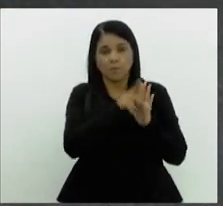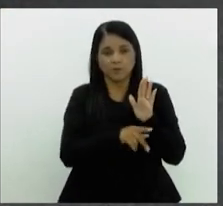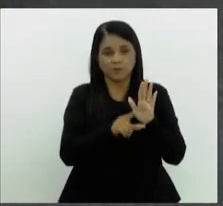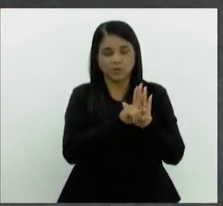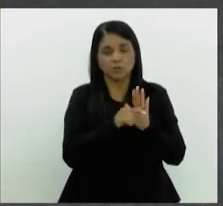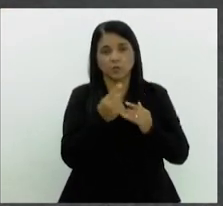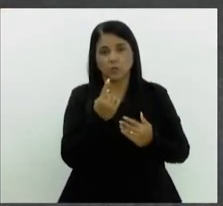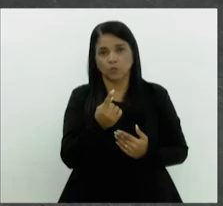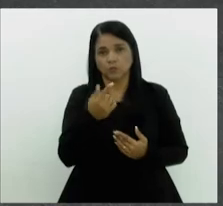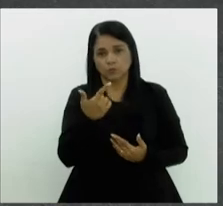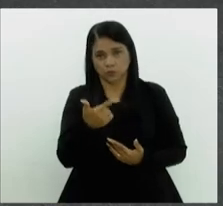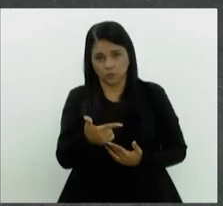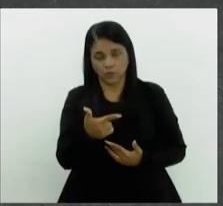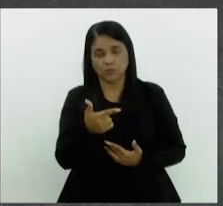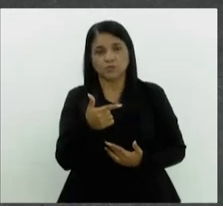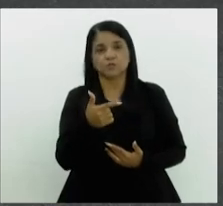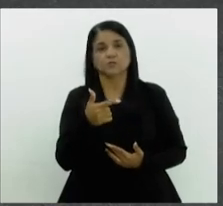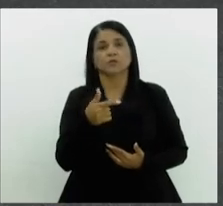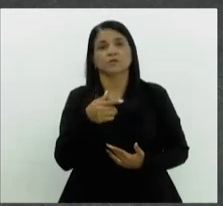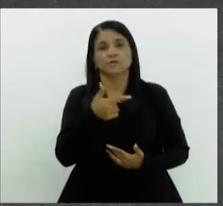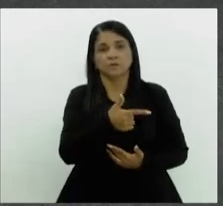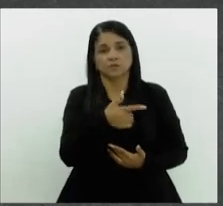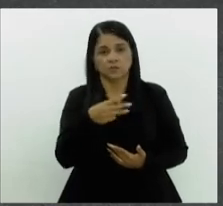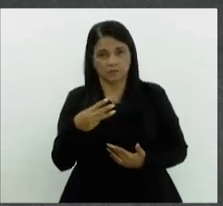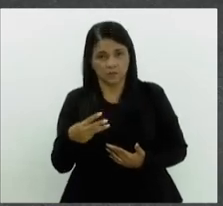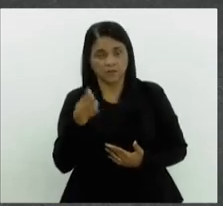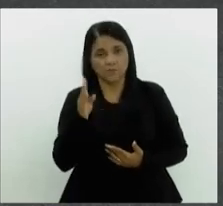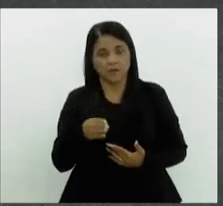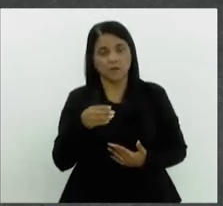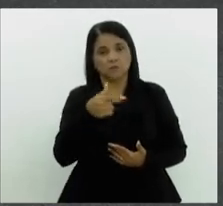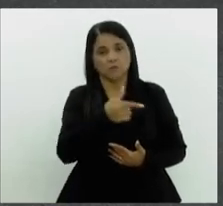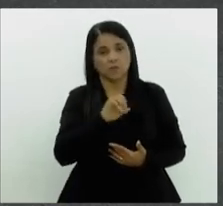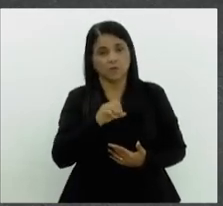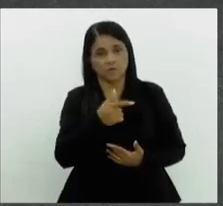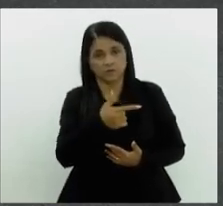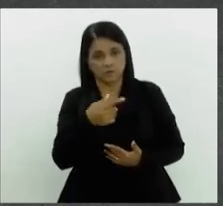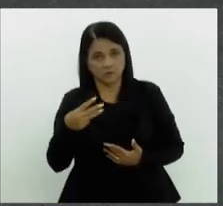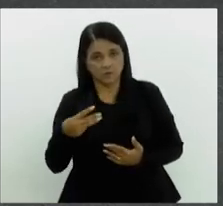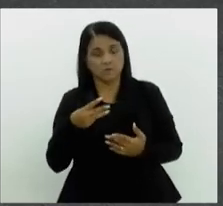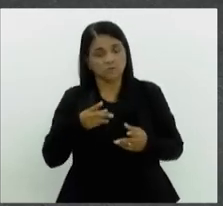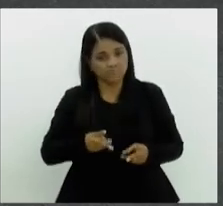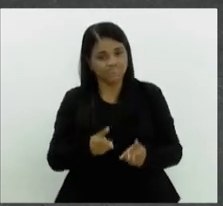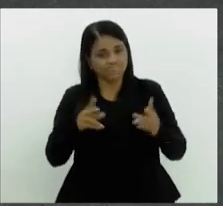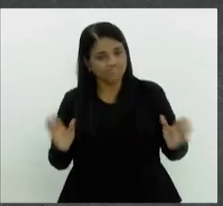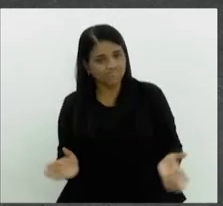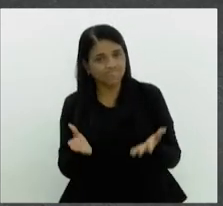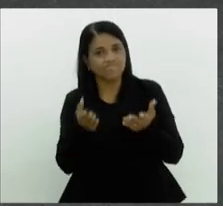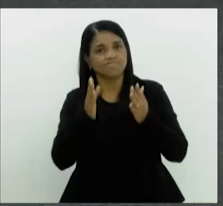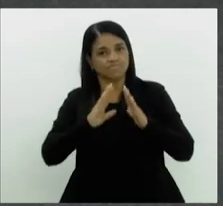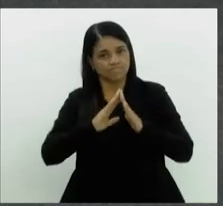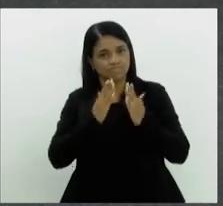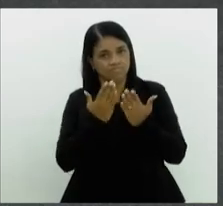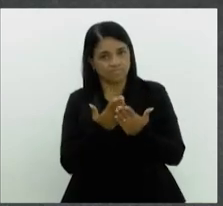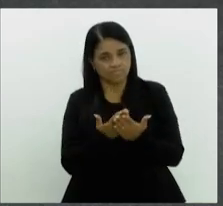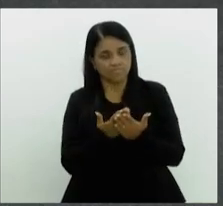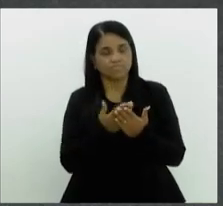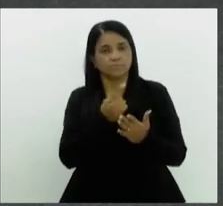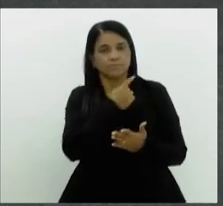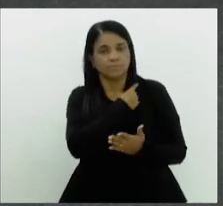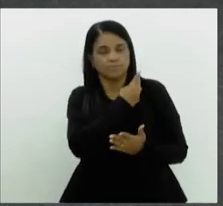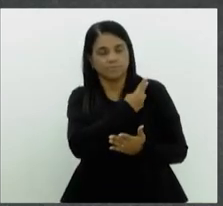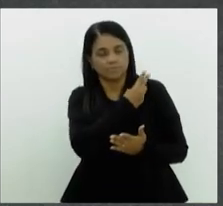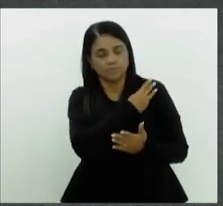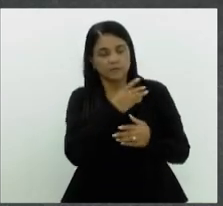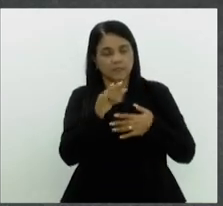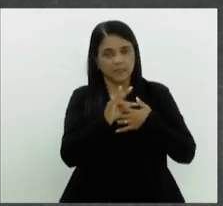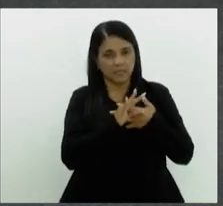.2023, que cria o programa de incentivo, manutenção e permanência do aluno na rede de ensino médio e técnico profissionalizante